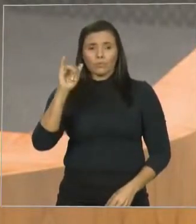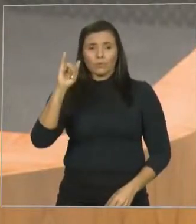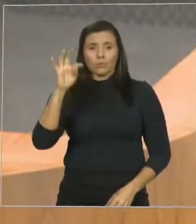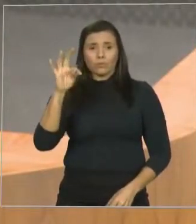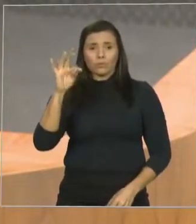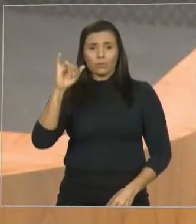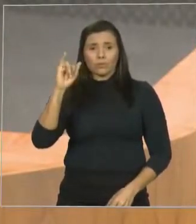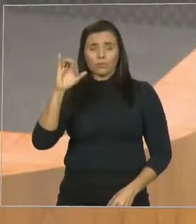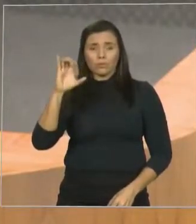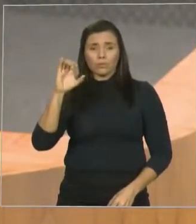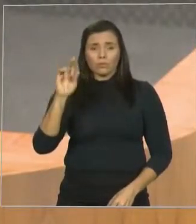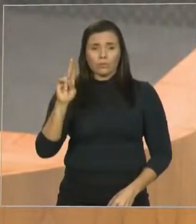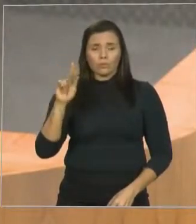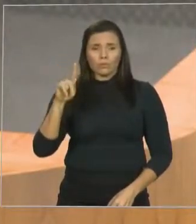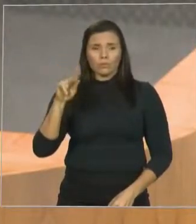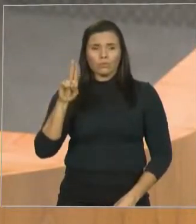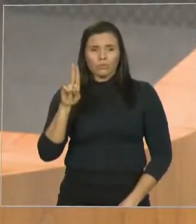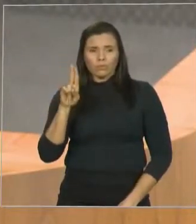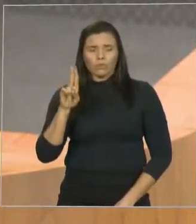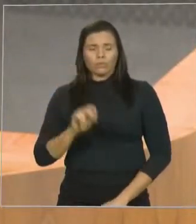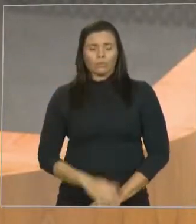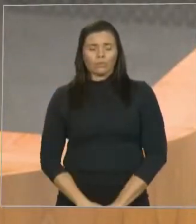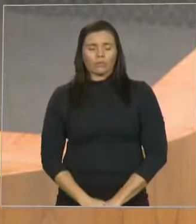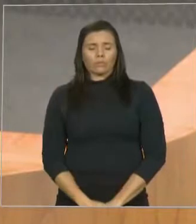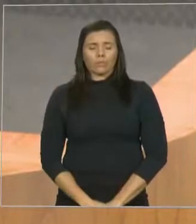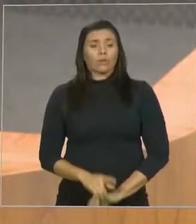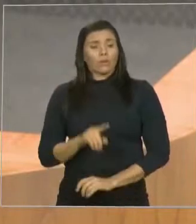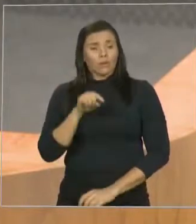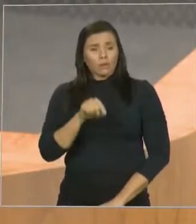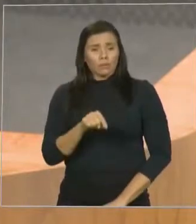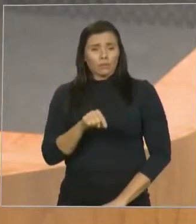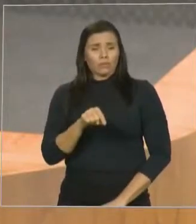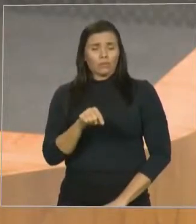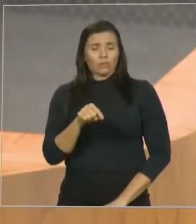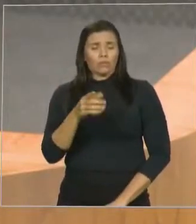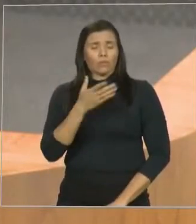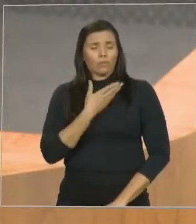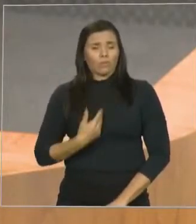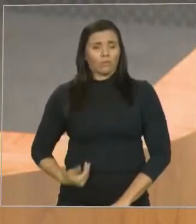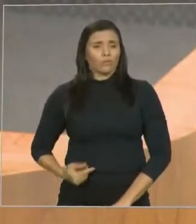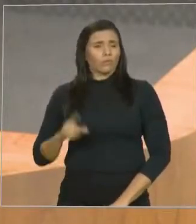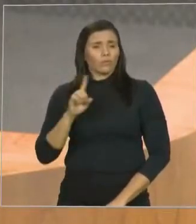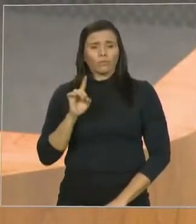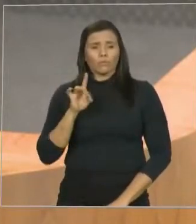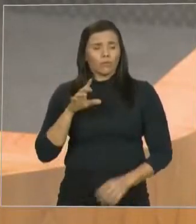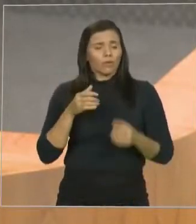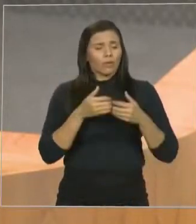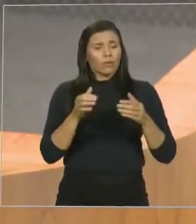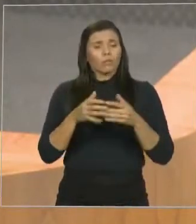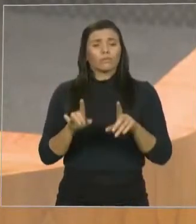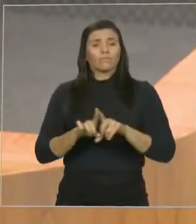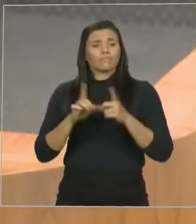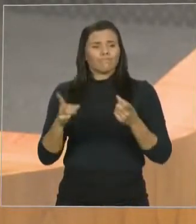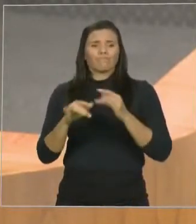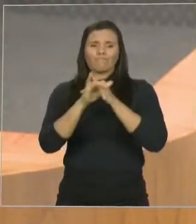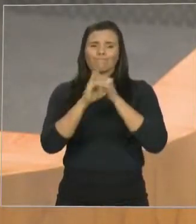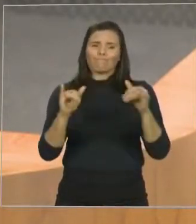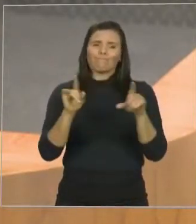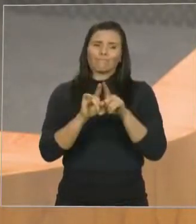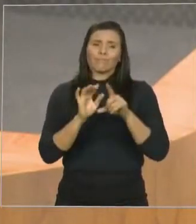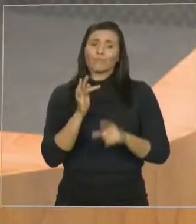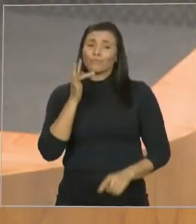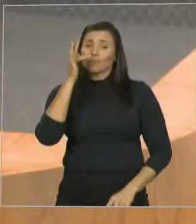não só inaugurou obras, como anunciou outras obras para o município